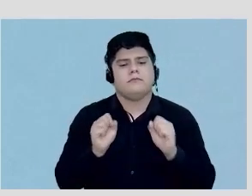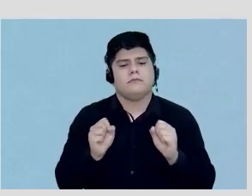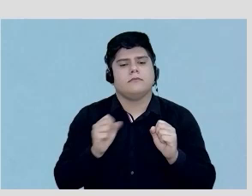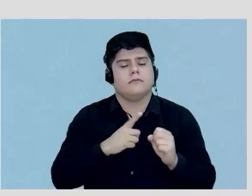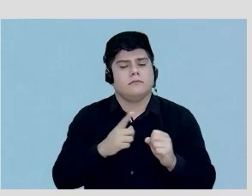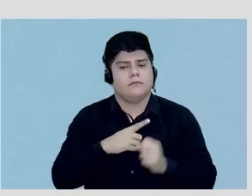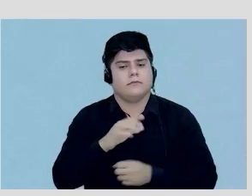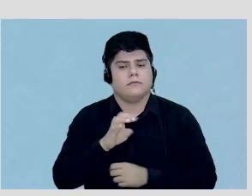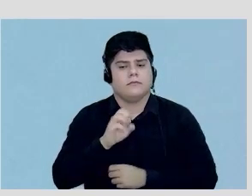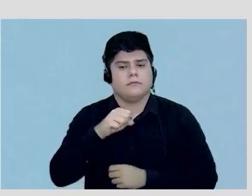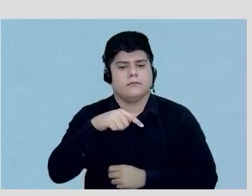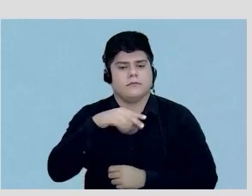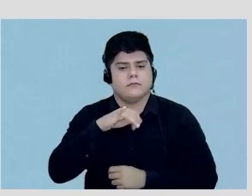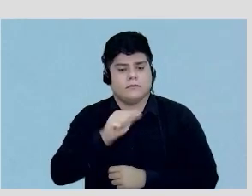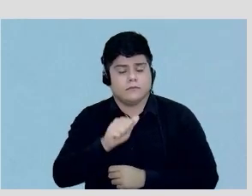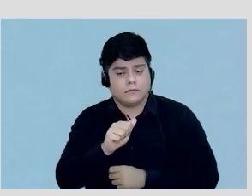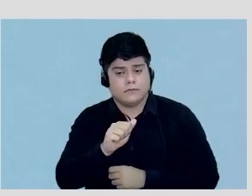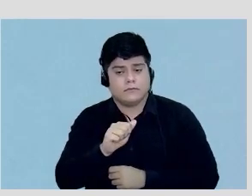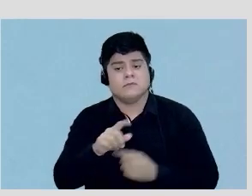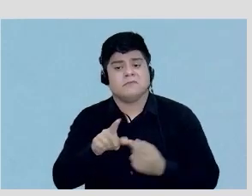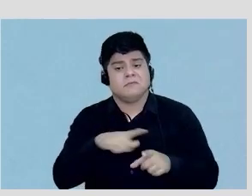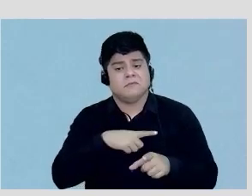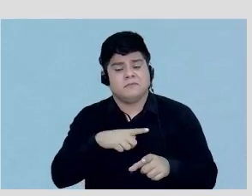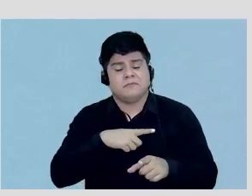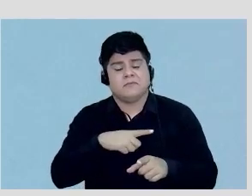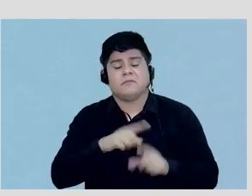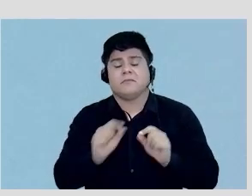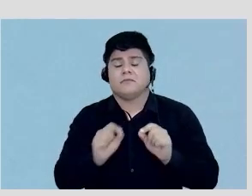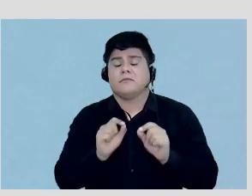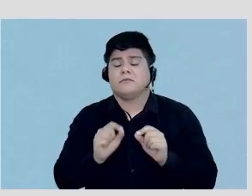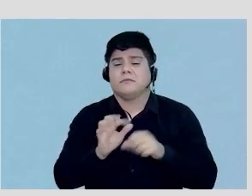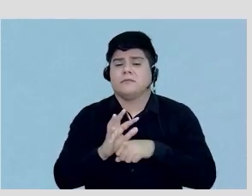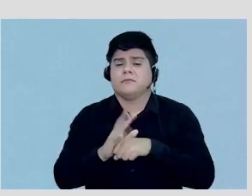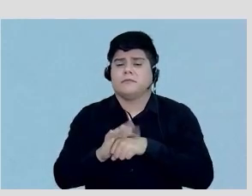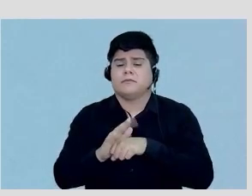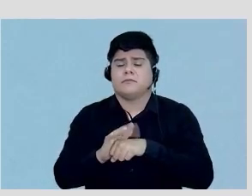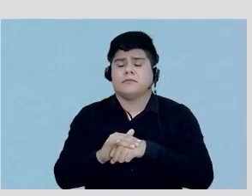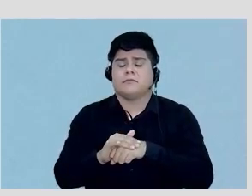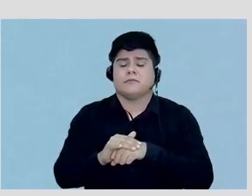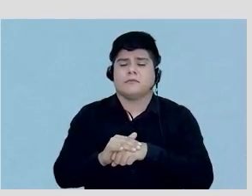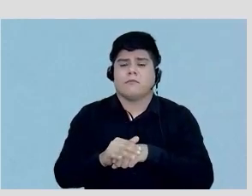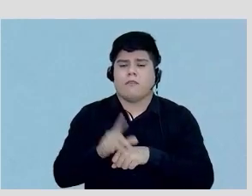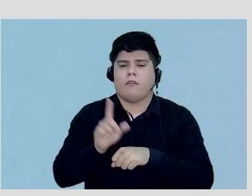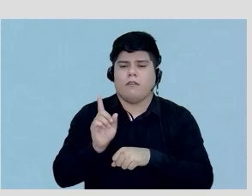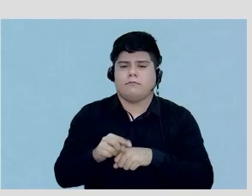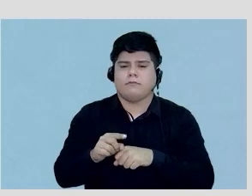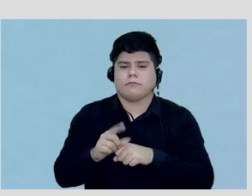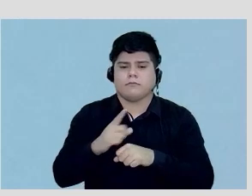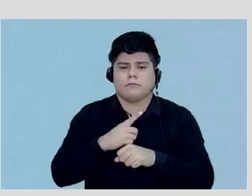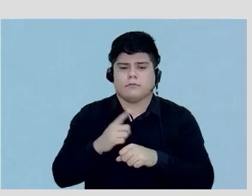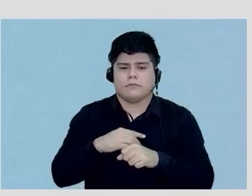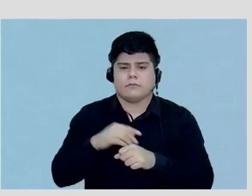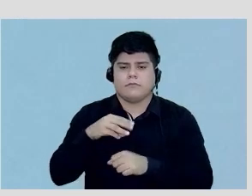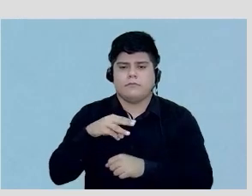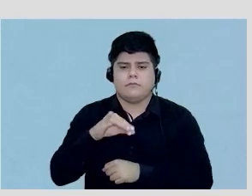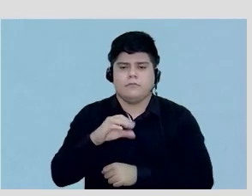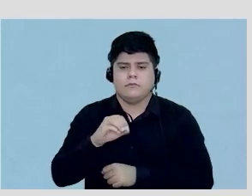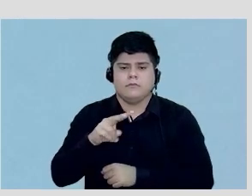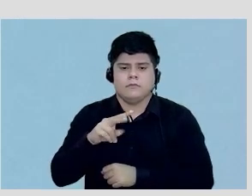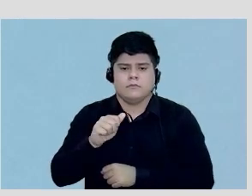isquemia e ter realmente uma doença com componente microvascular